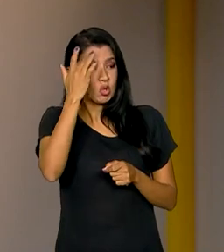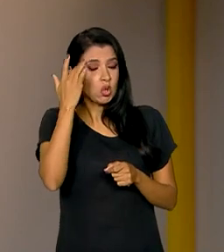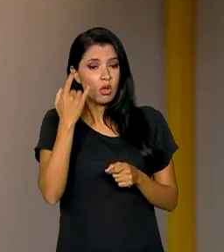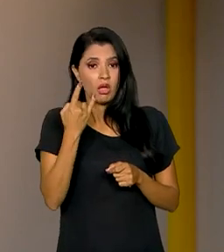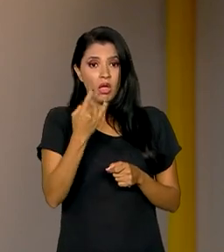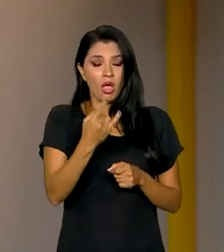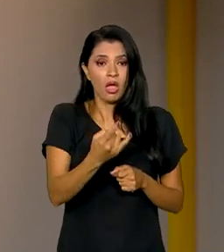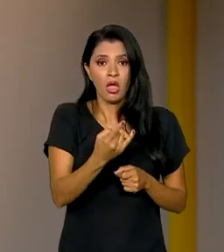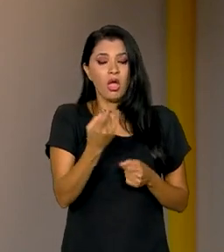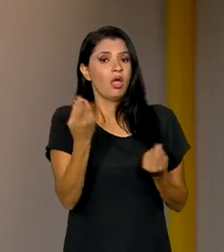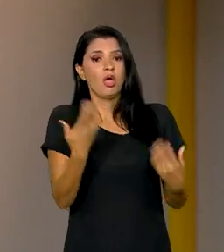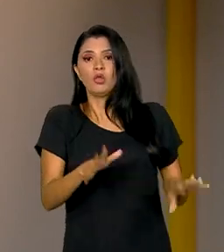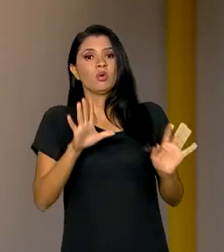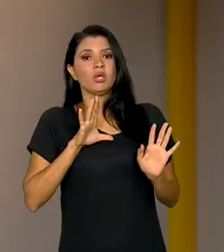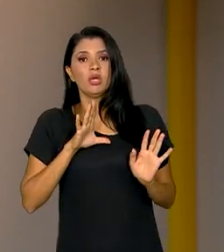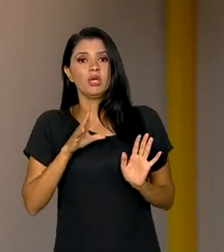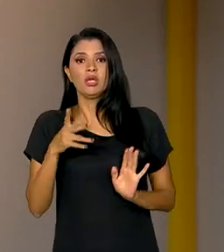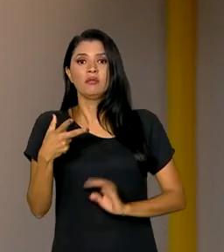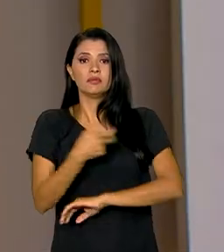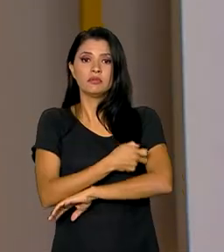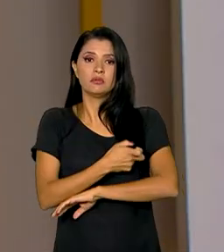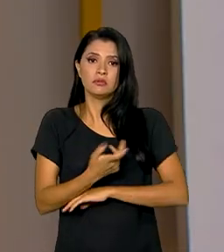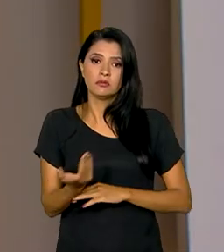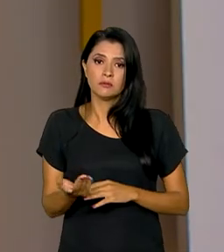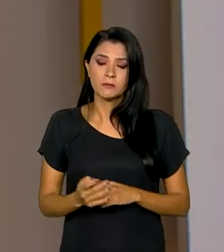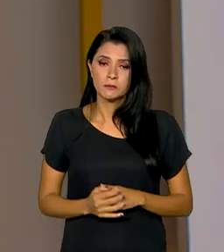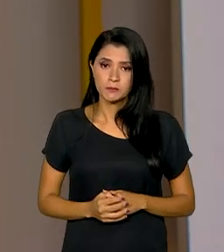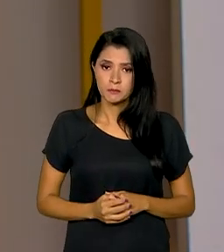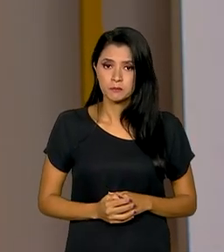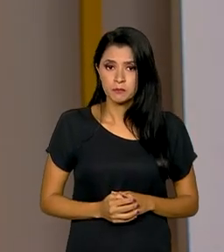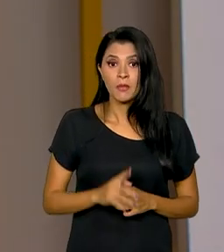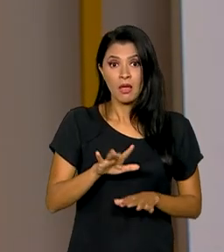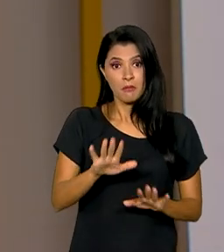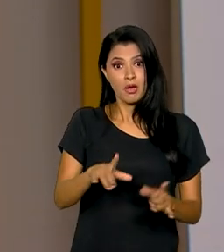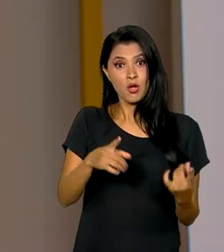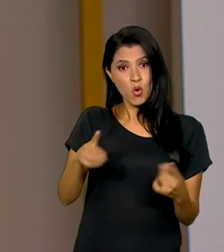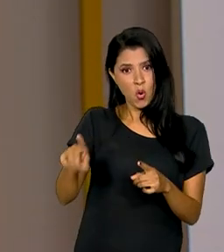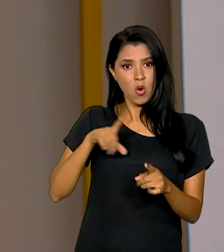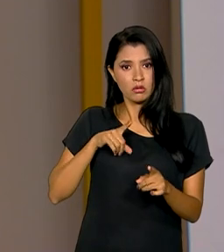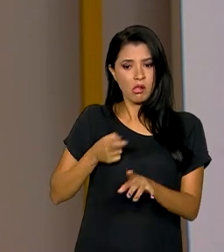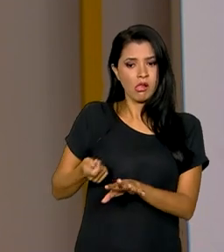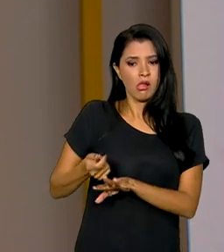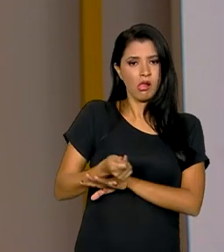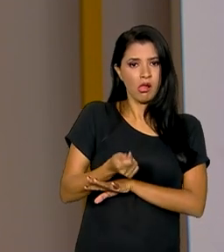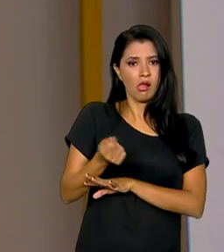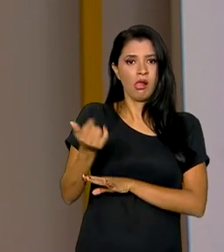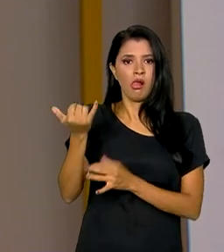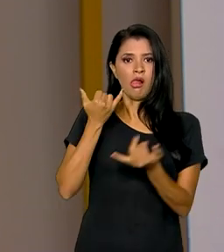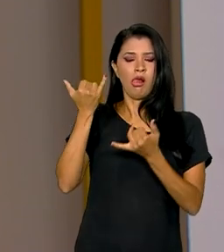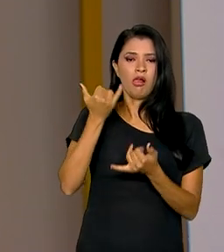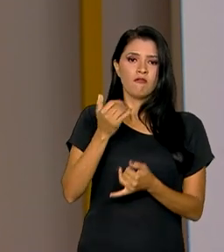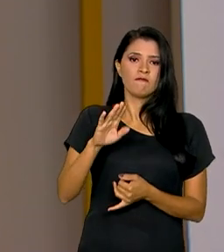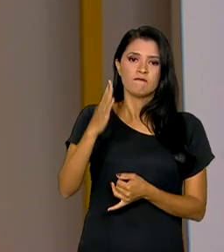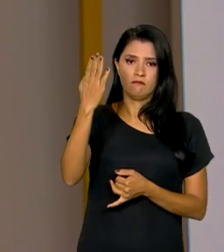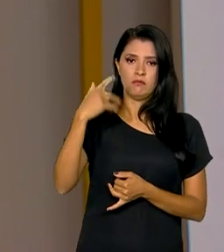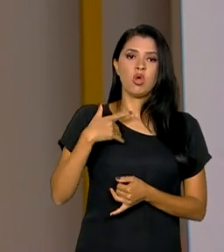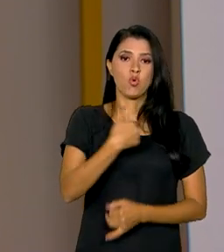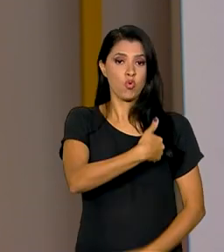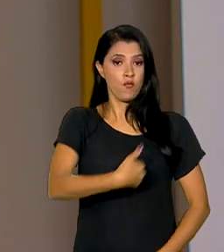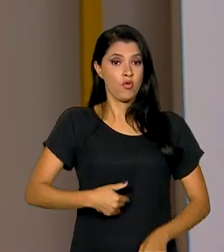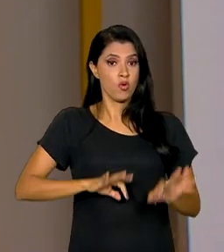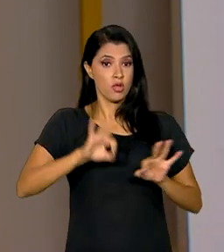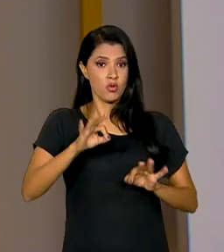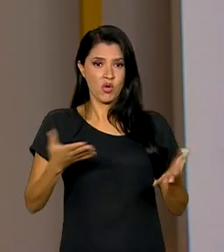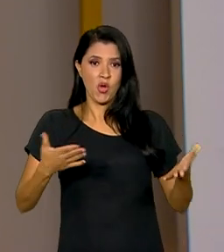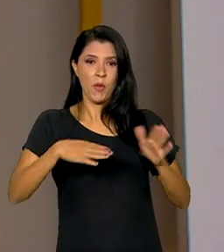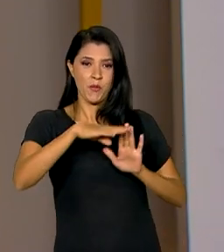a recusar os programas de vacinação. E para enfrentar essa desinformação, o governo colocou em ação um